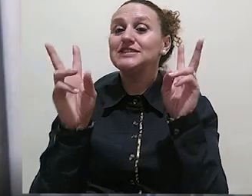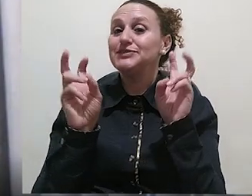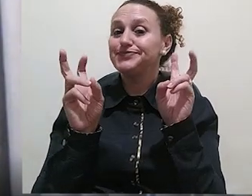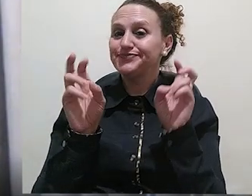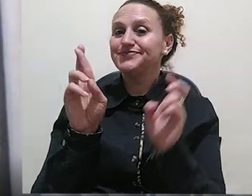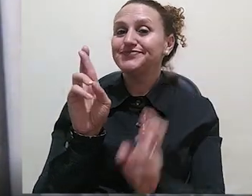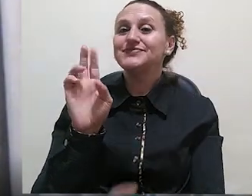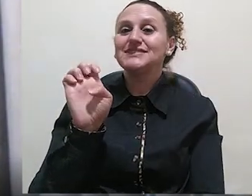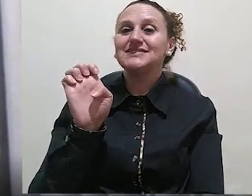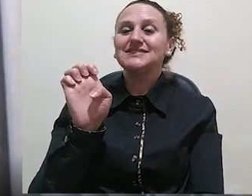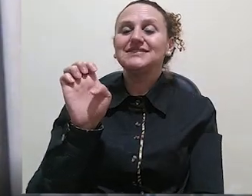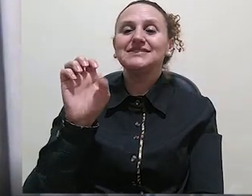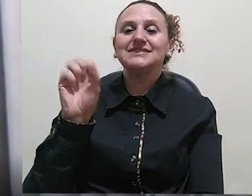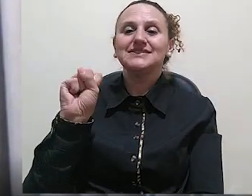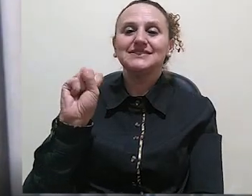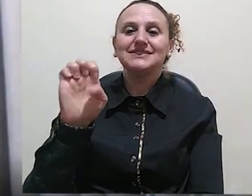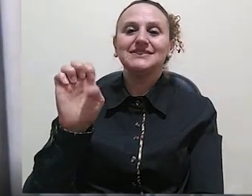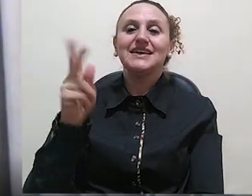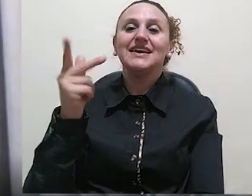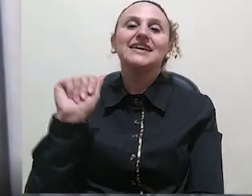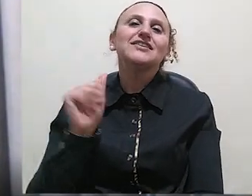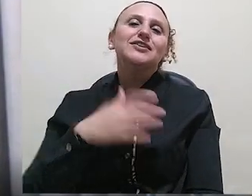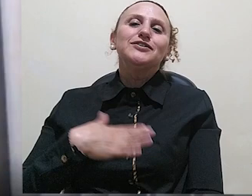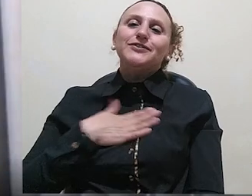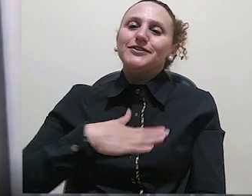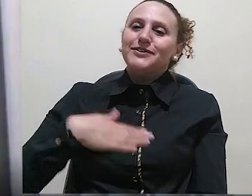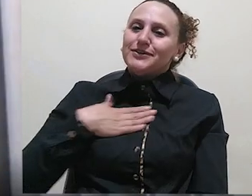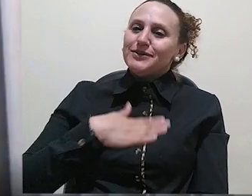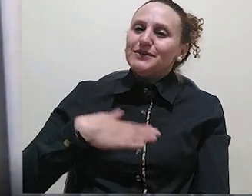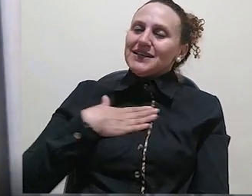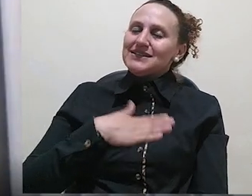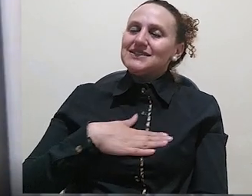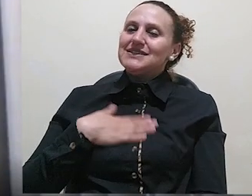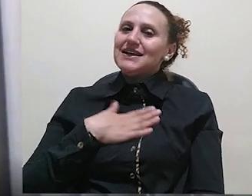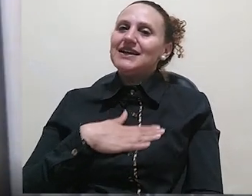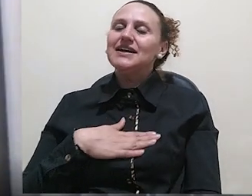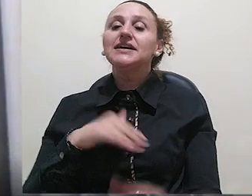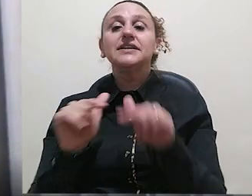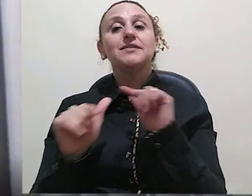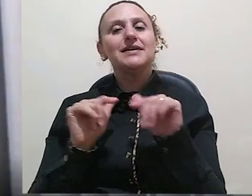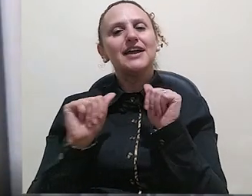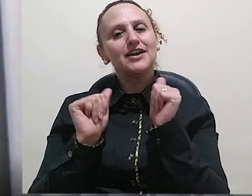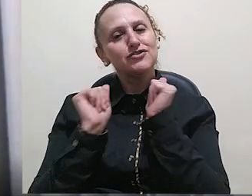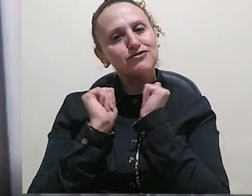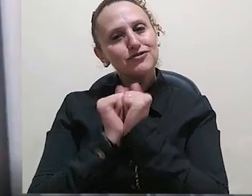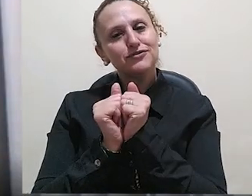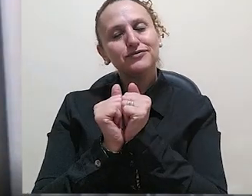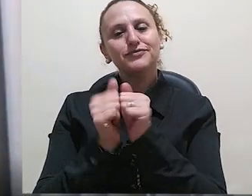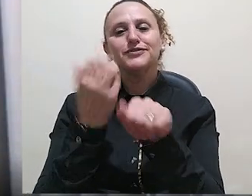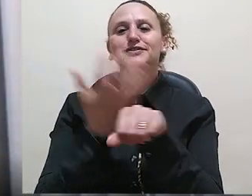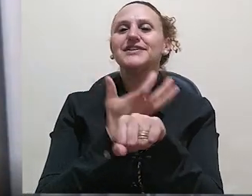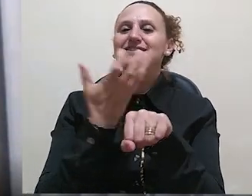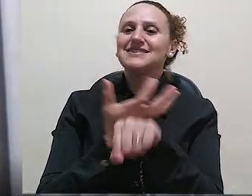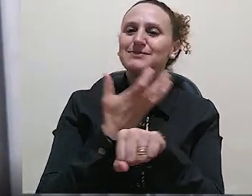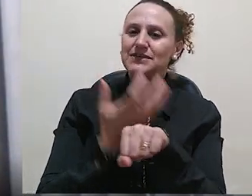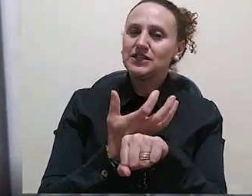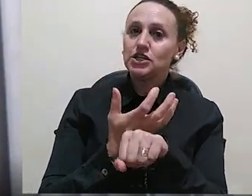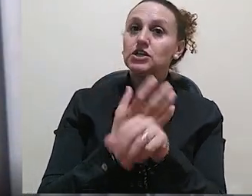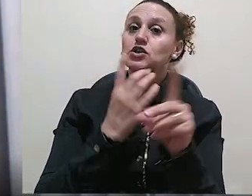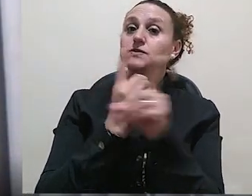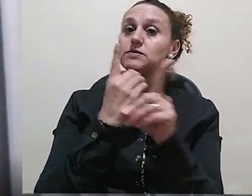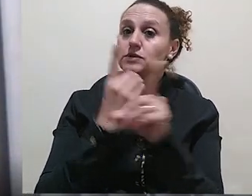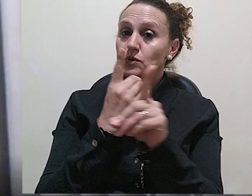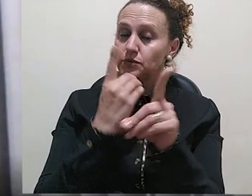vocês, dizendo que foi um prazer trabalhar com vocês nessa disciplina, nós nos encontraremos pelos